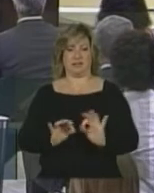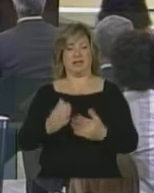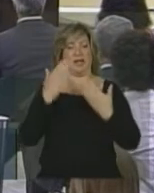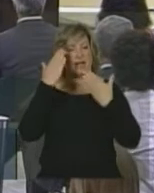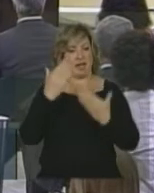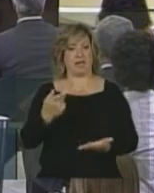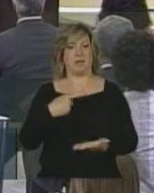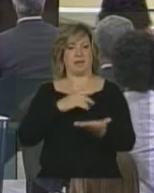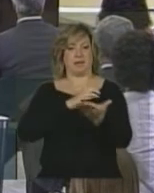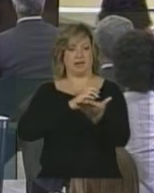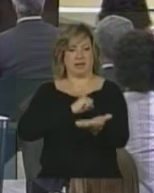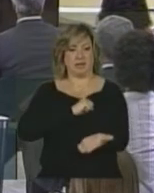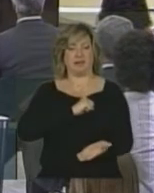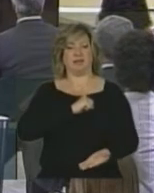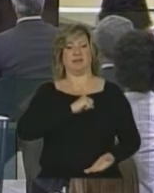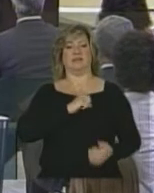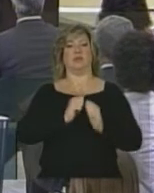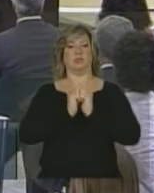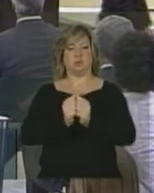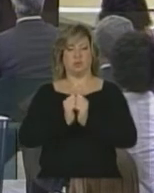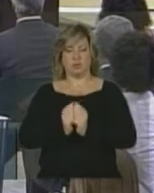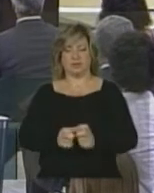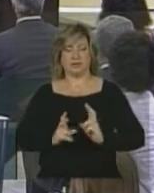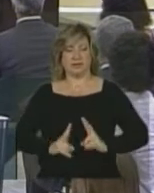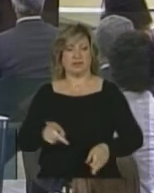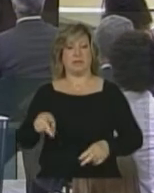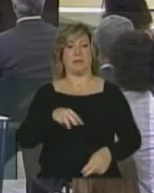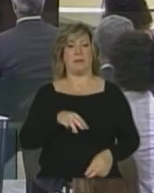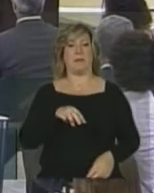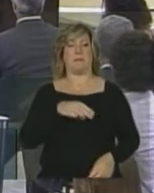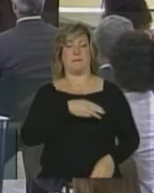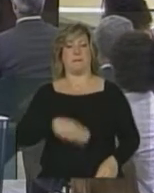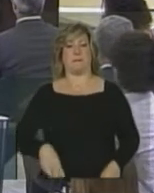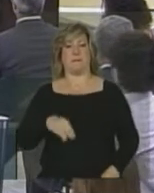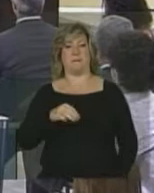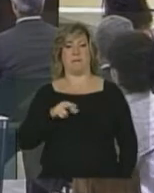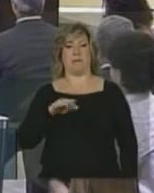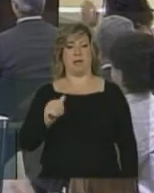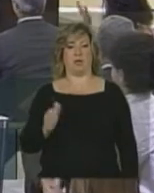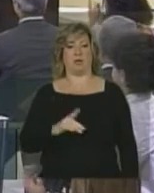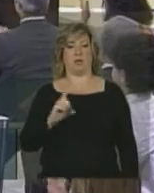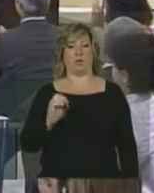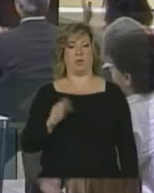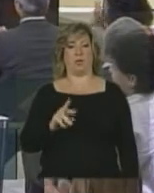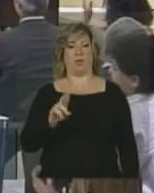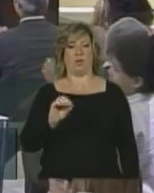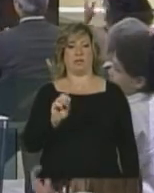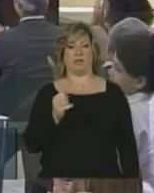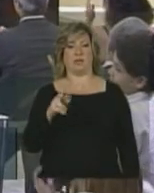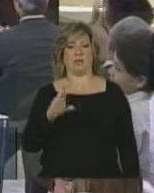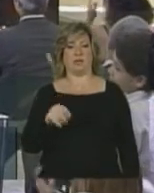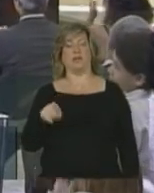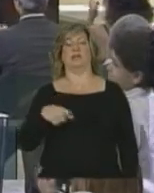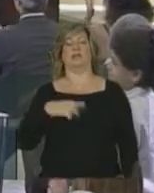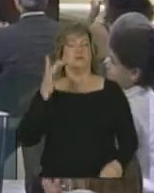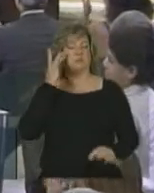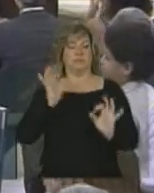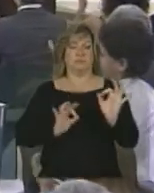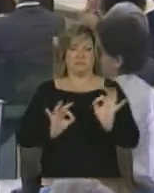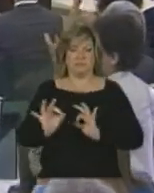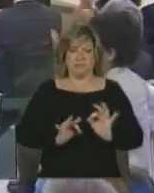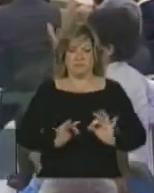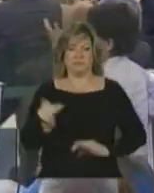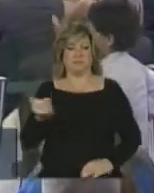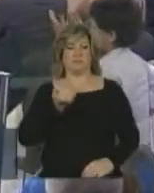a minha querida companheira de todas as horas, Ministra Maria do Rosário. Peça indispensável na elaboração